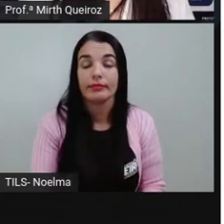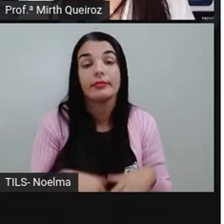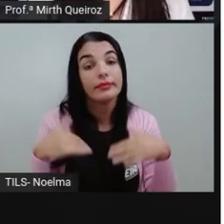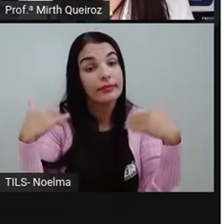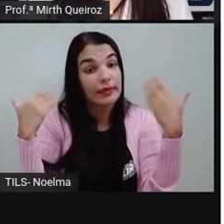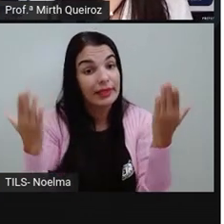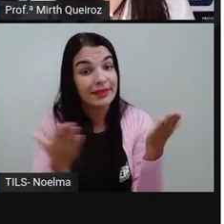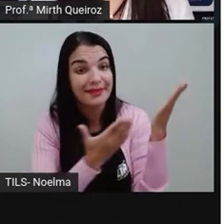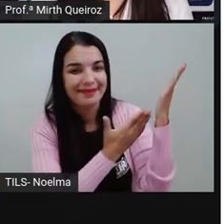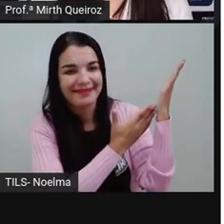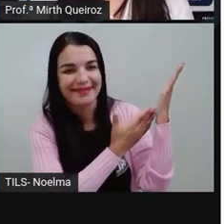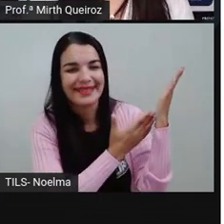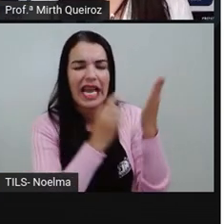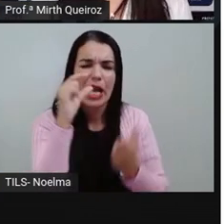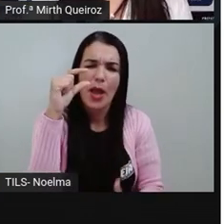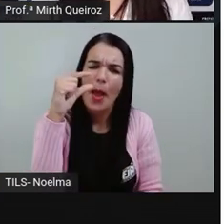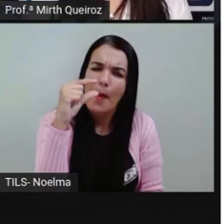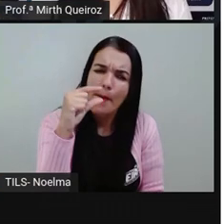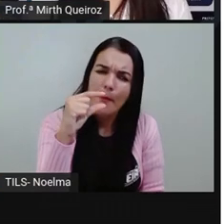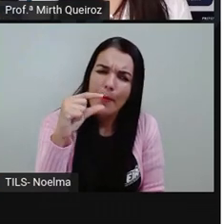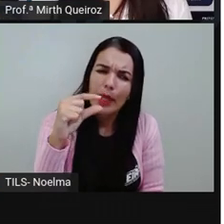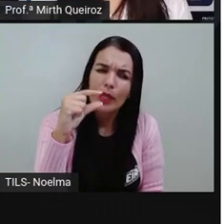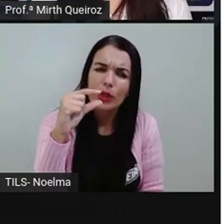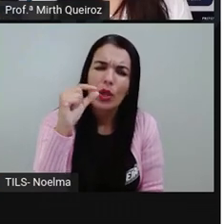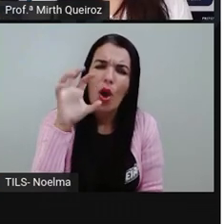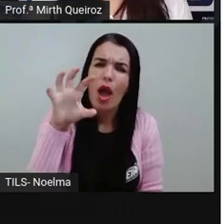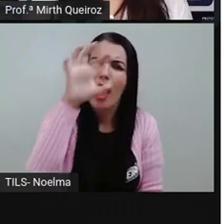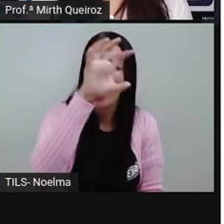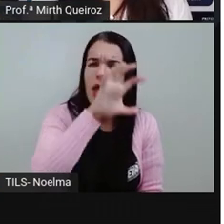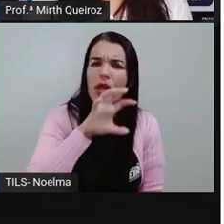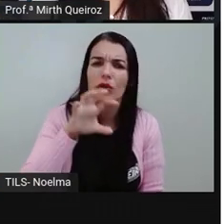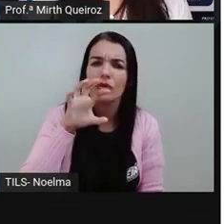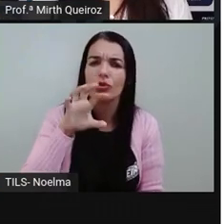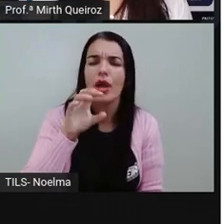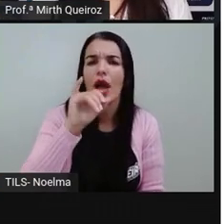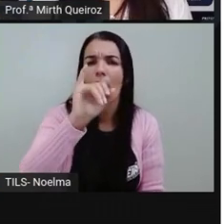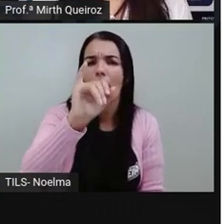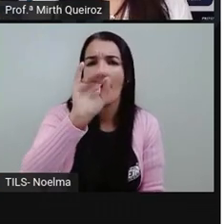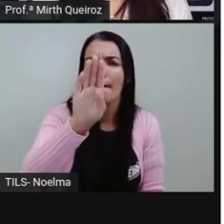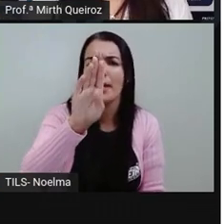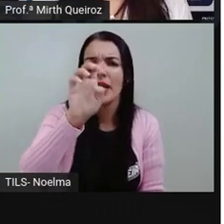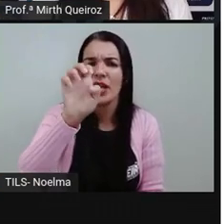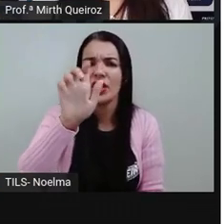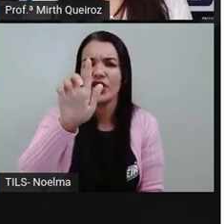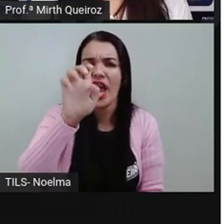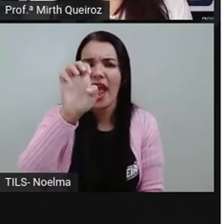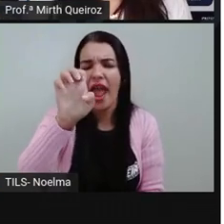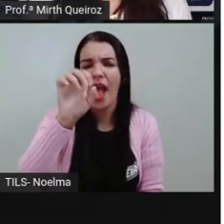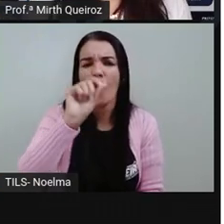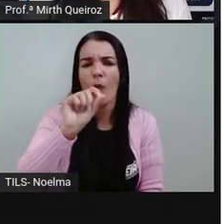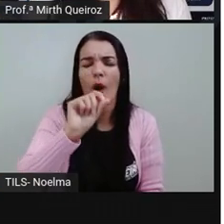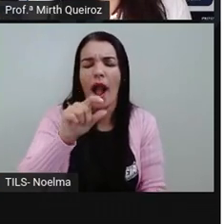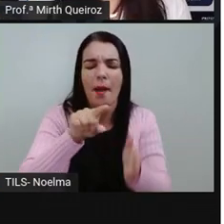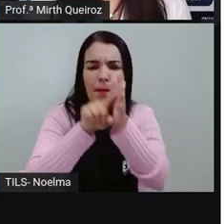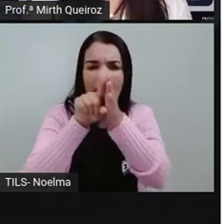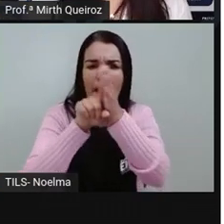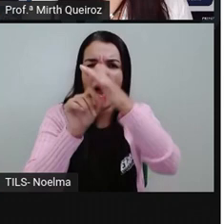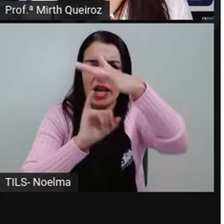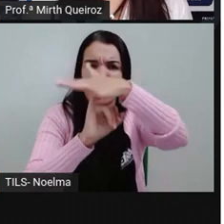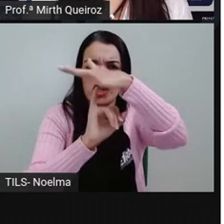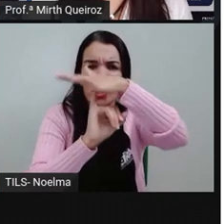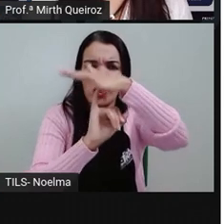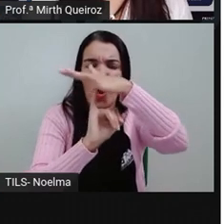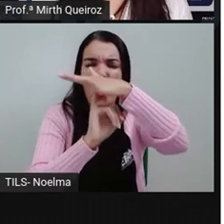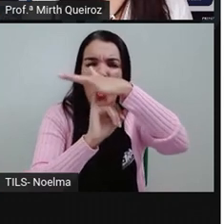Ela é a menor das regiões aí do IBGE, segundo o IBGE, né? O Instituto Brasileiro de Geografia Estatística.